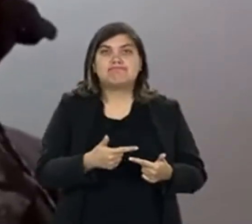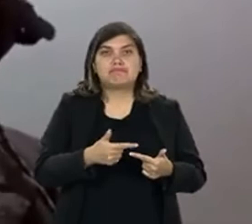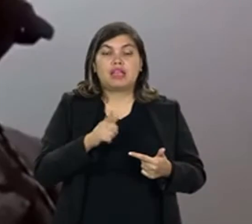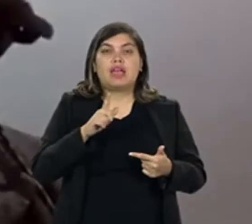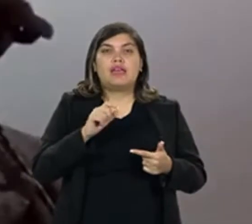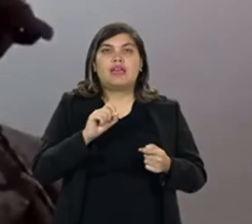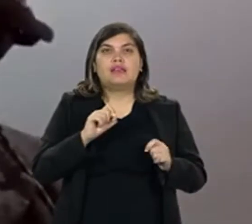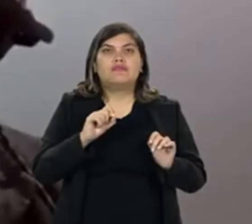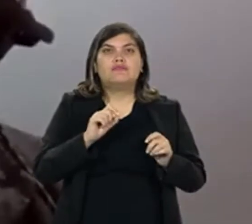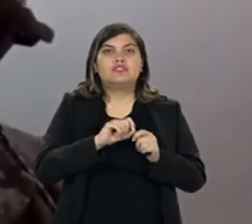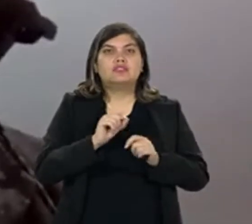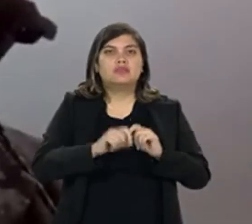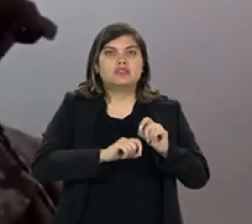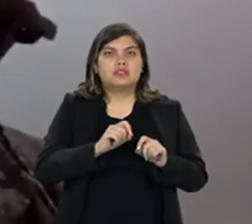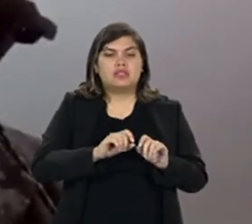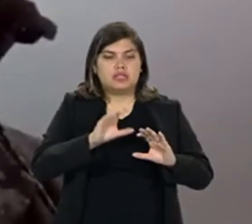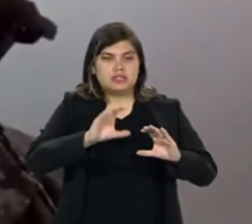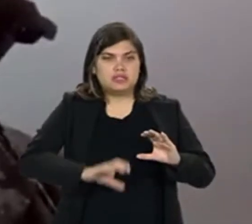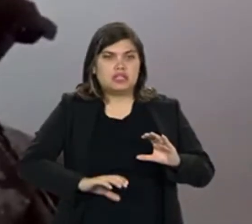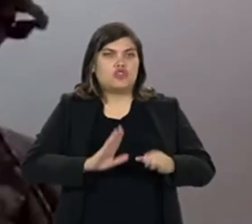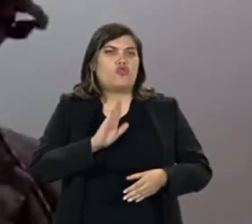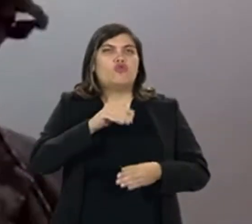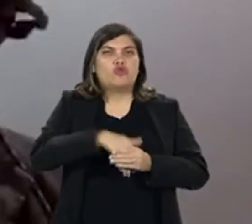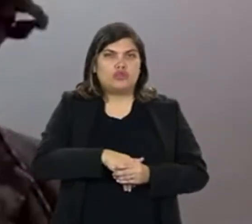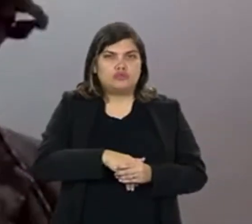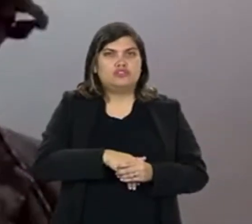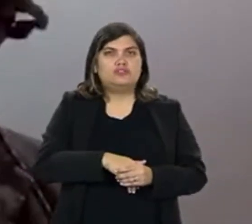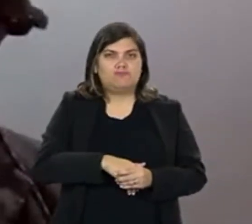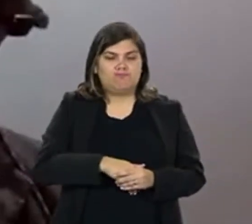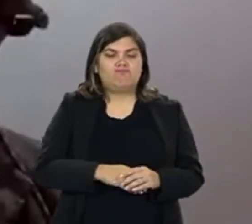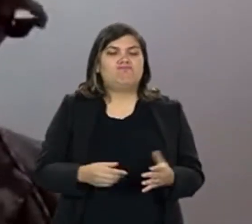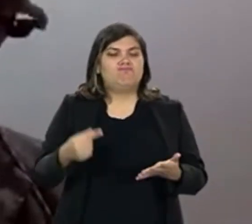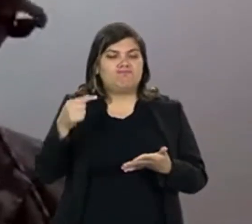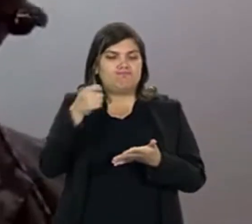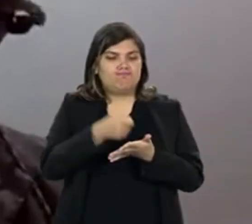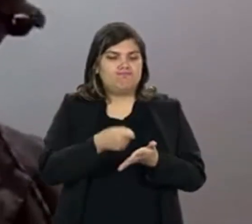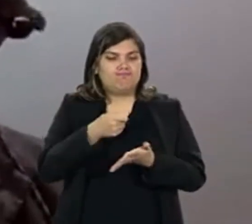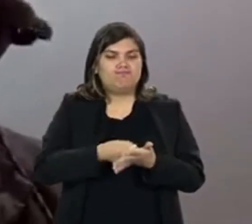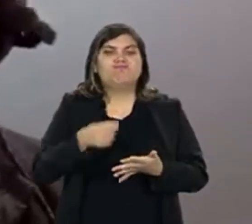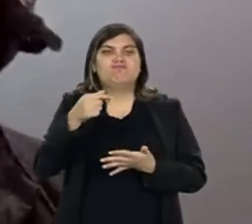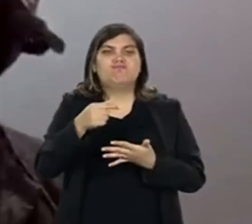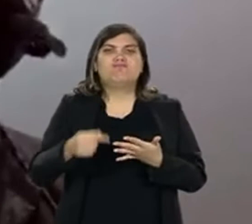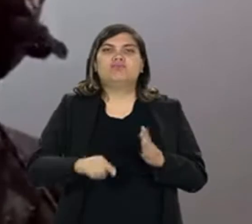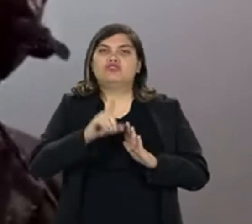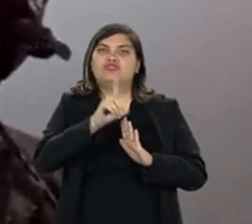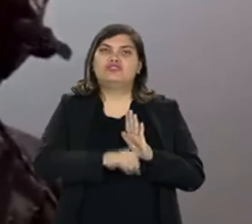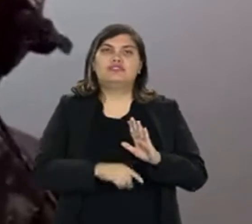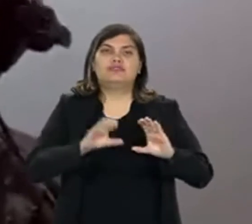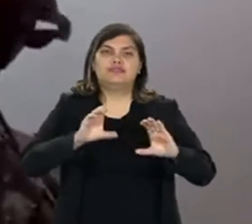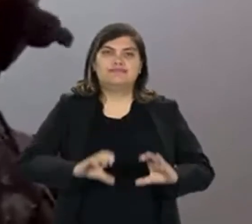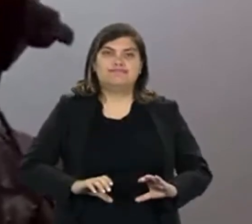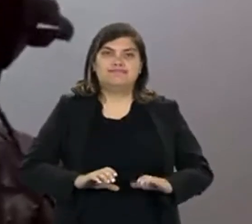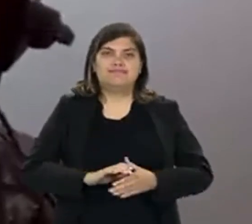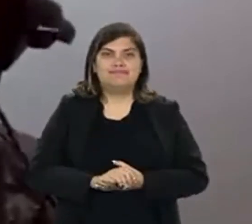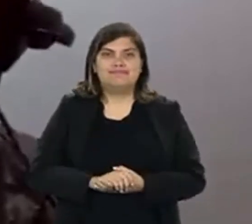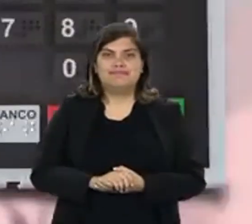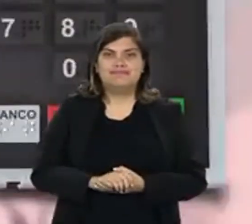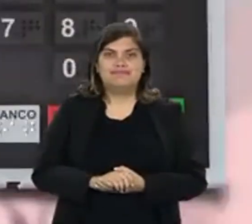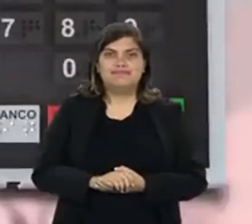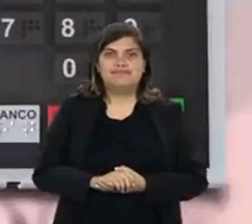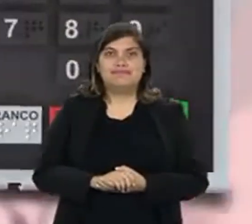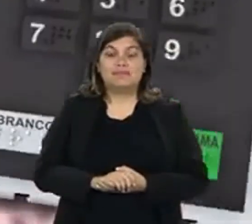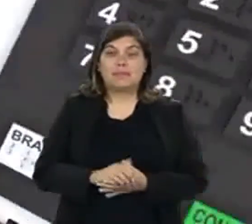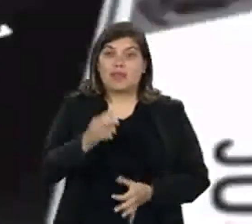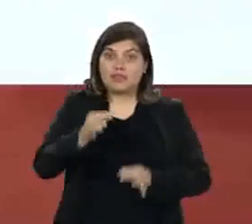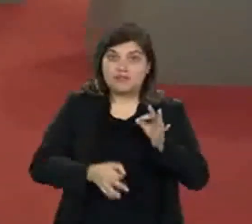trabalho é fazer com que o cidadão vote, com que o cidadão exerça o seu direito de cidadania.